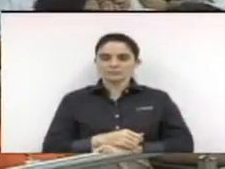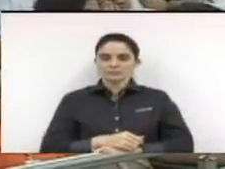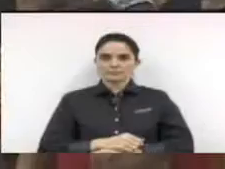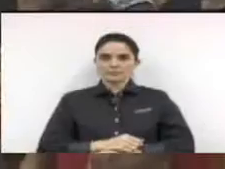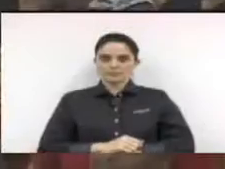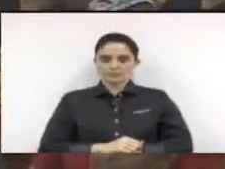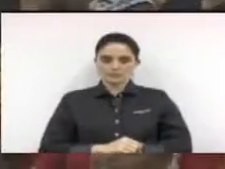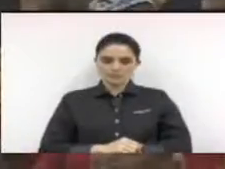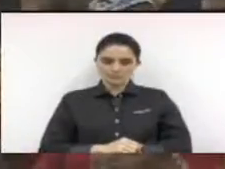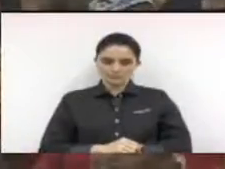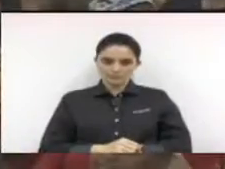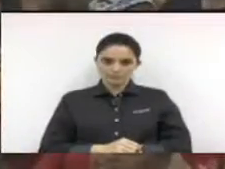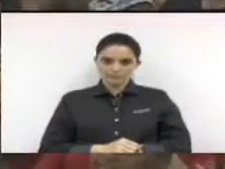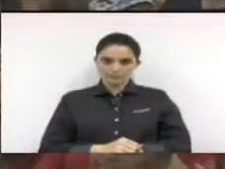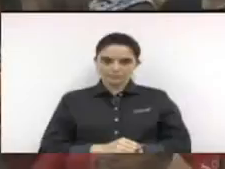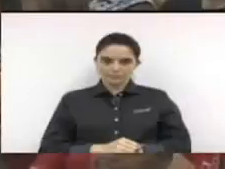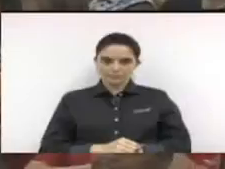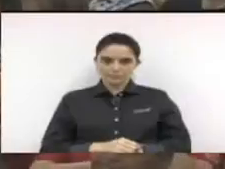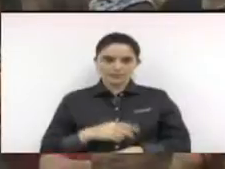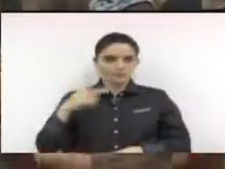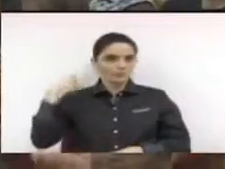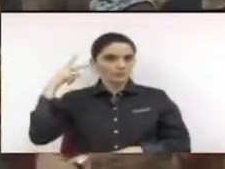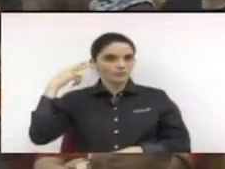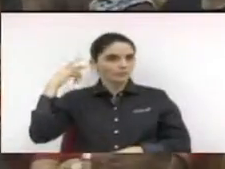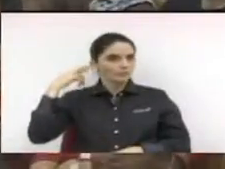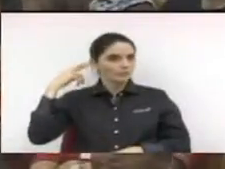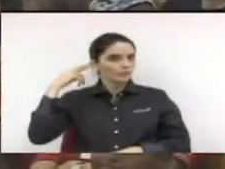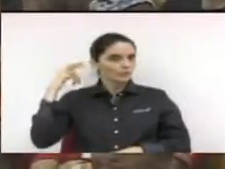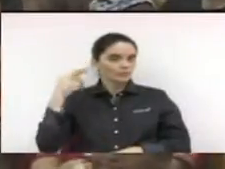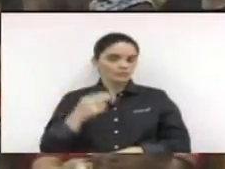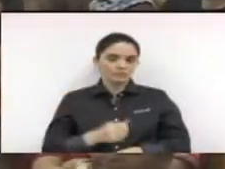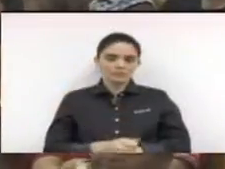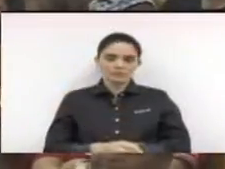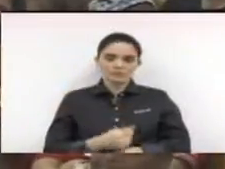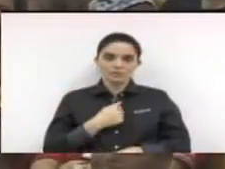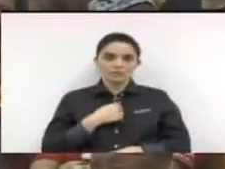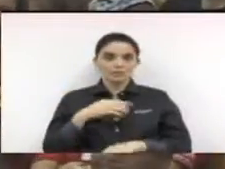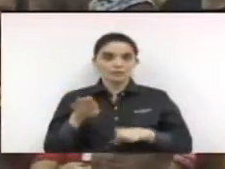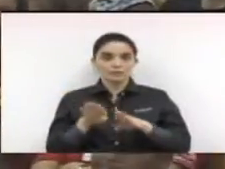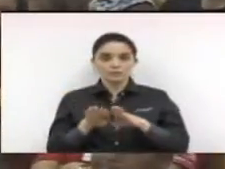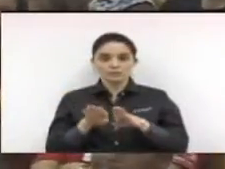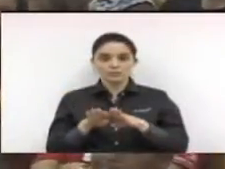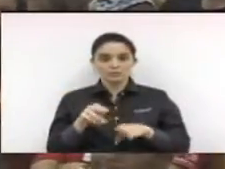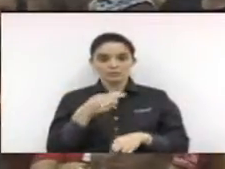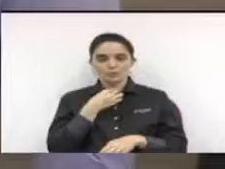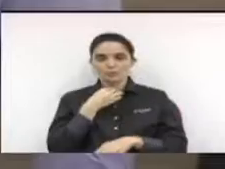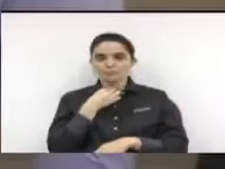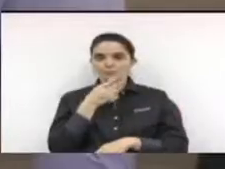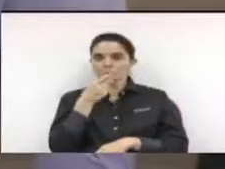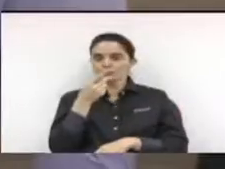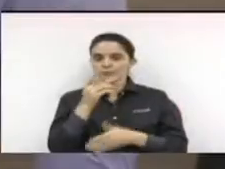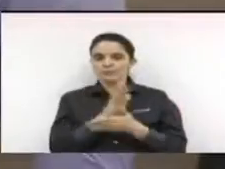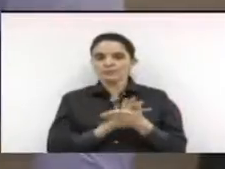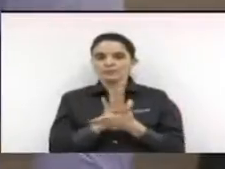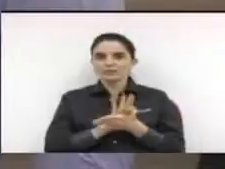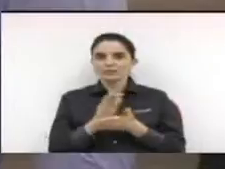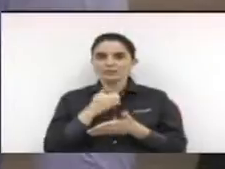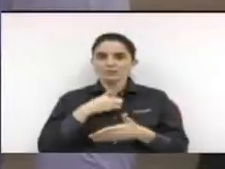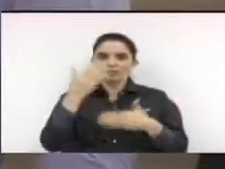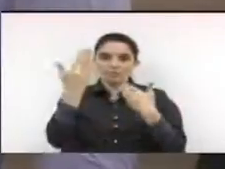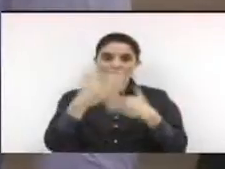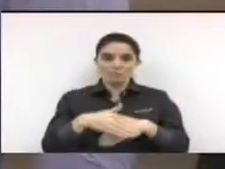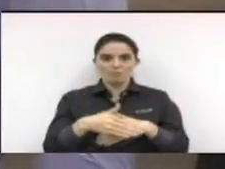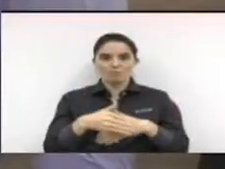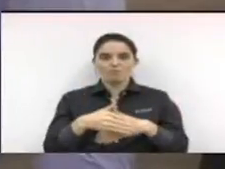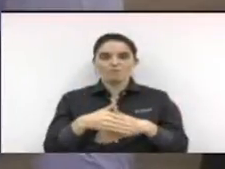assim como o vereador Ronei também não poderia deixar passar em branco visto que eu sou prova